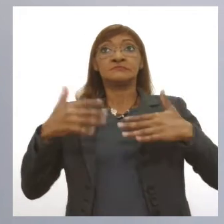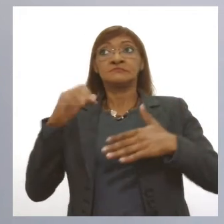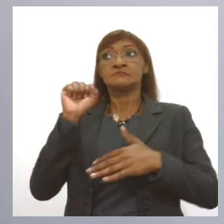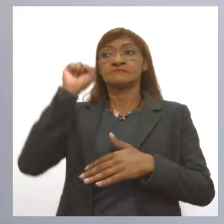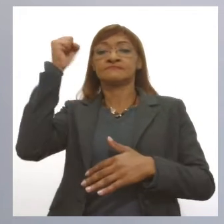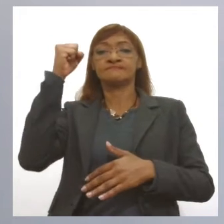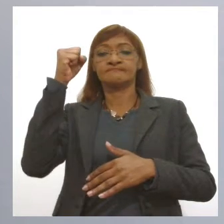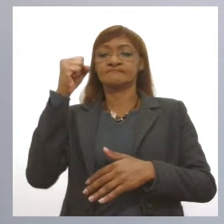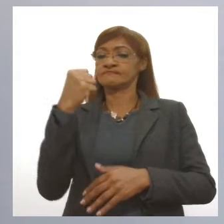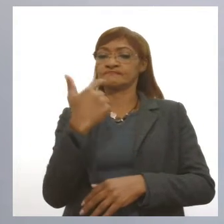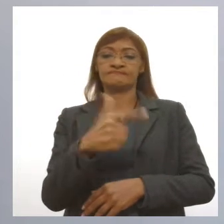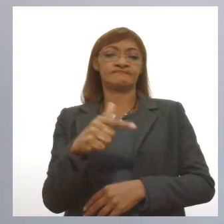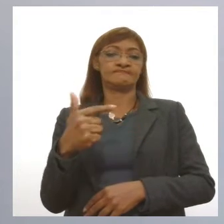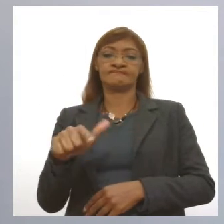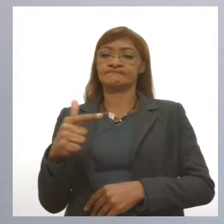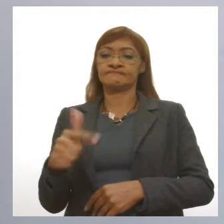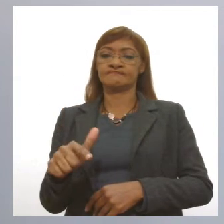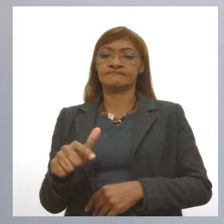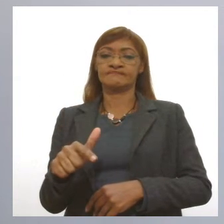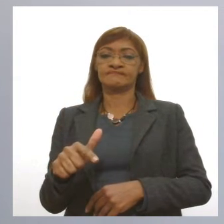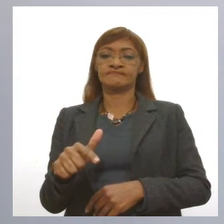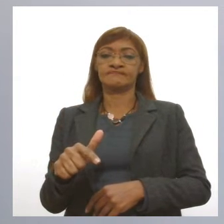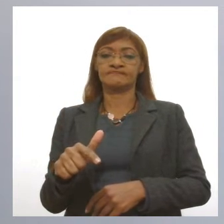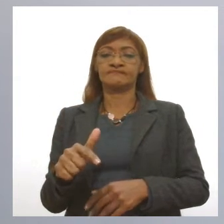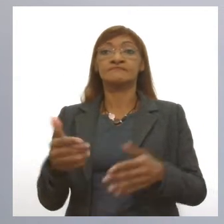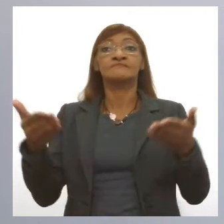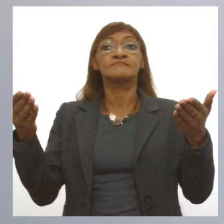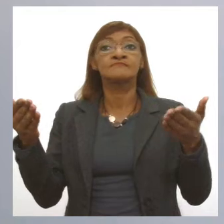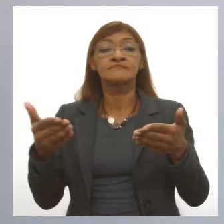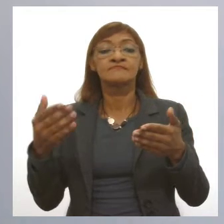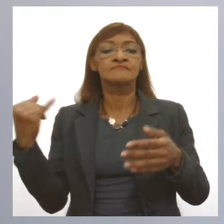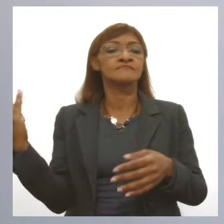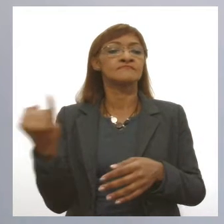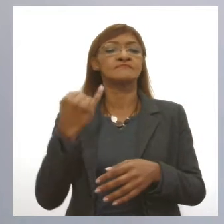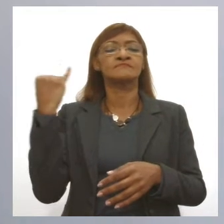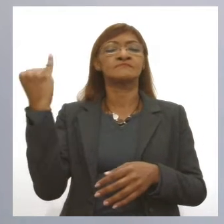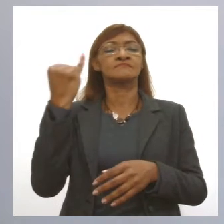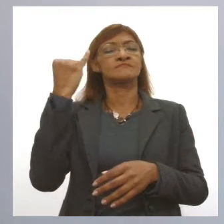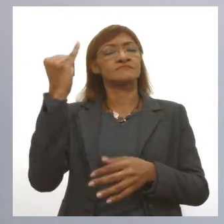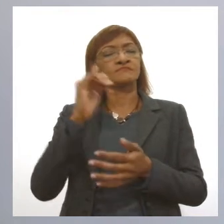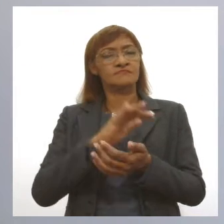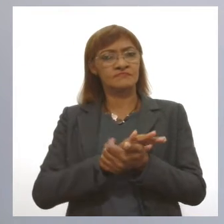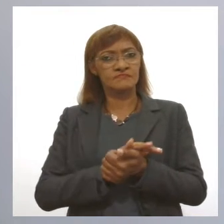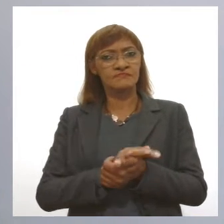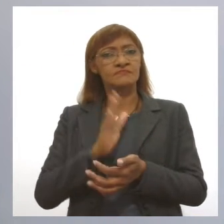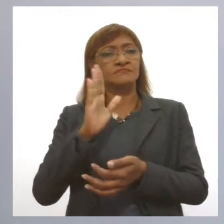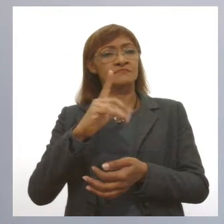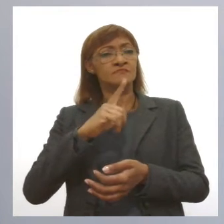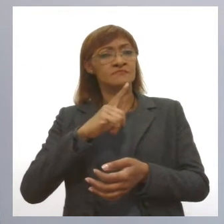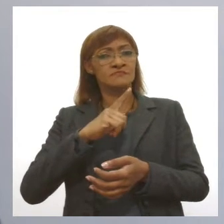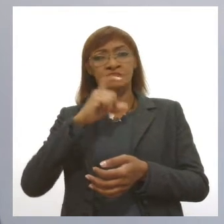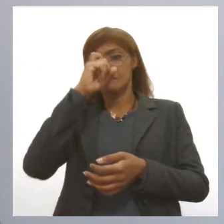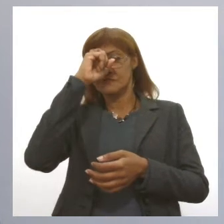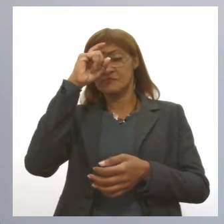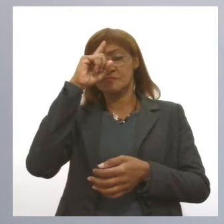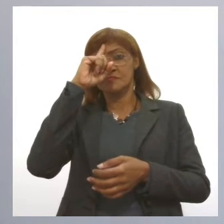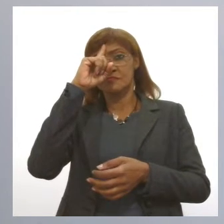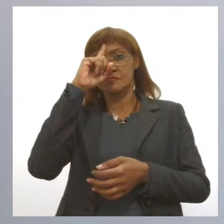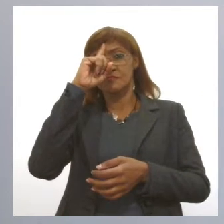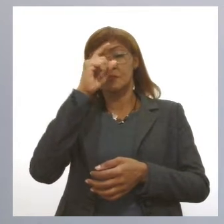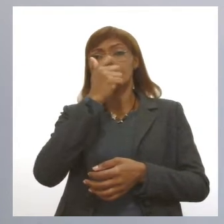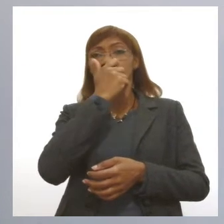né? Isso é importante. Hoje, acabou de noticiar e os hospitais estão cheios de pessoas internadas. Então, essa